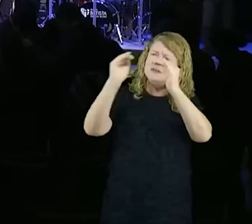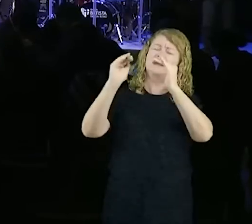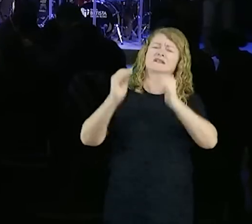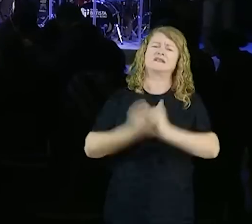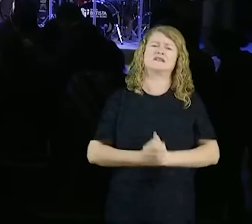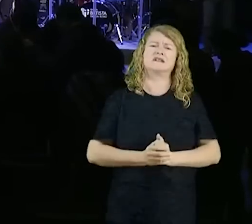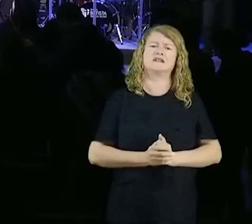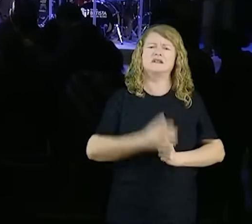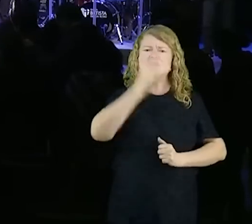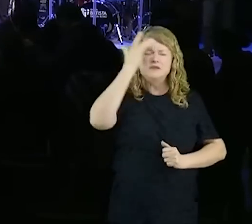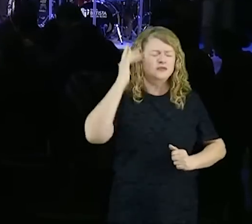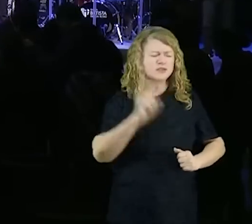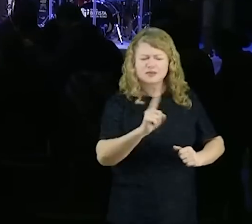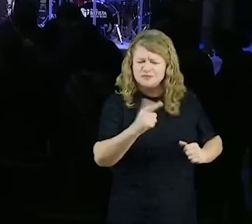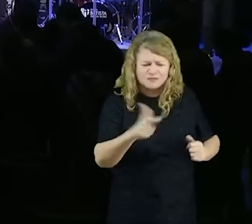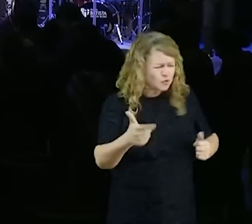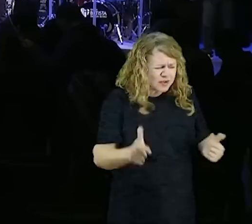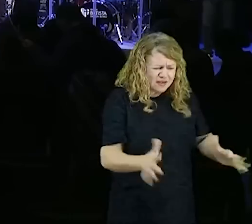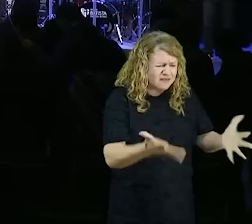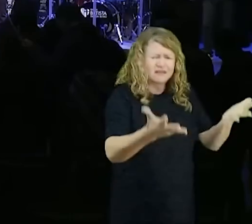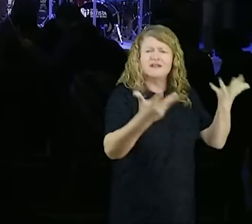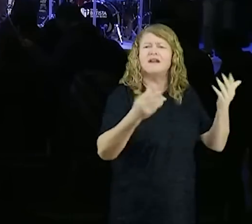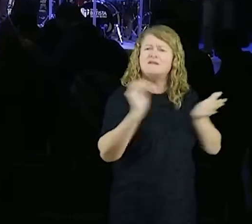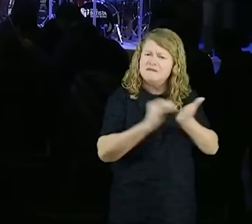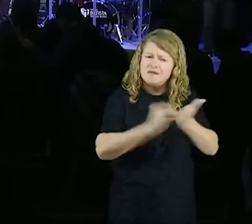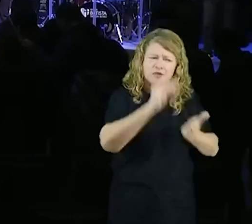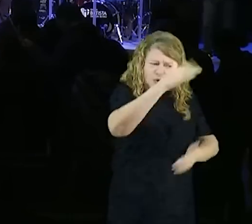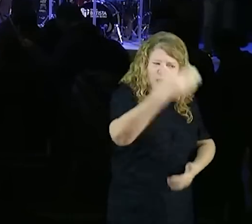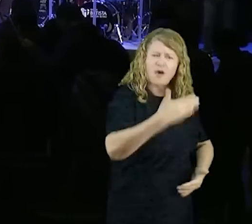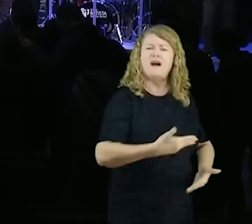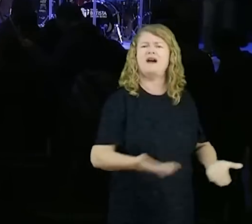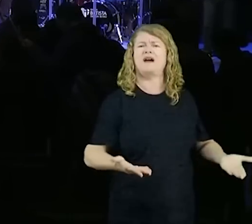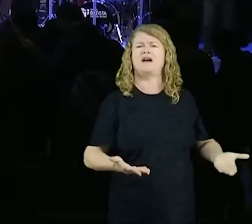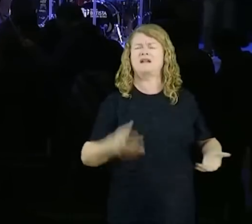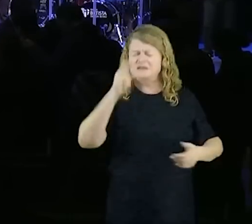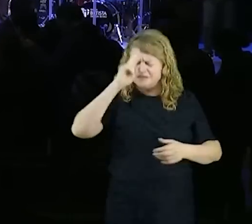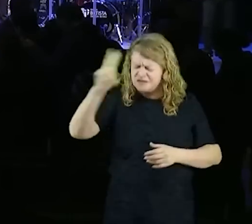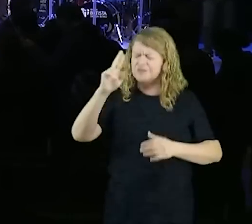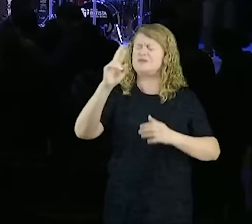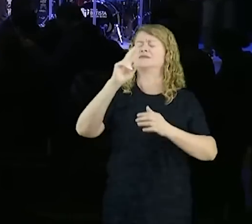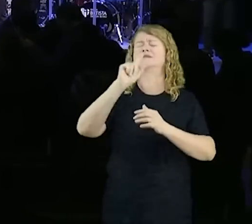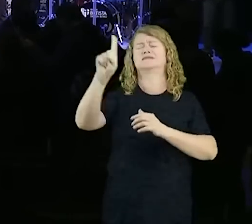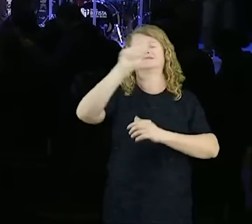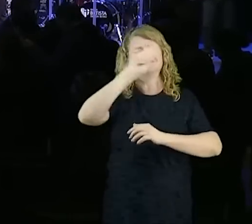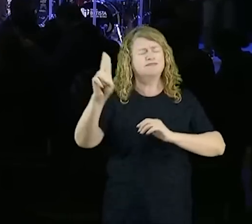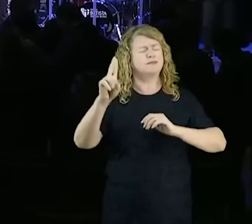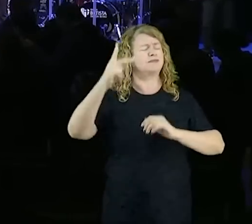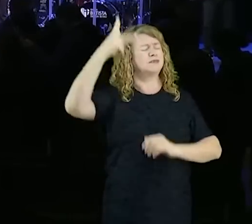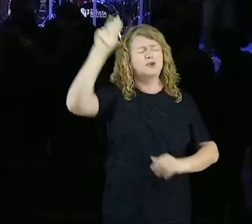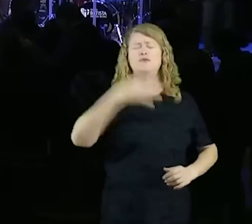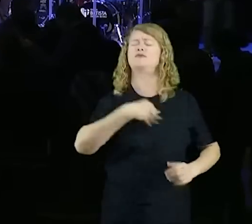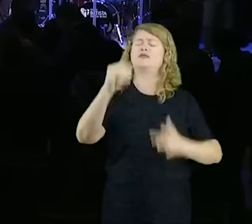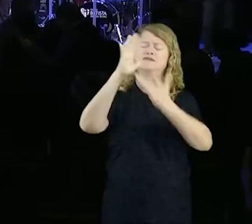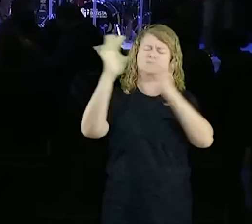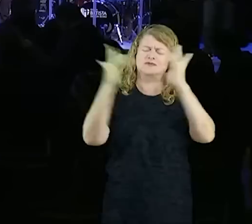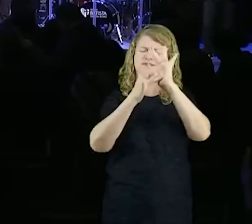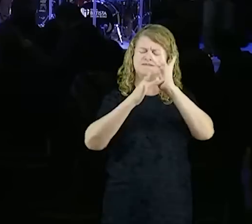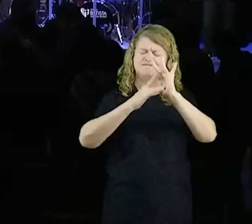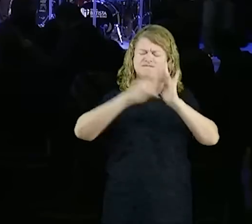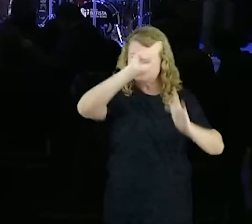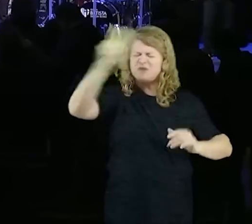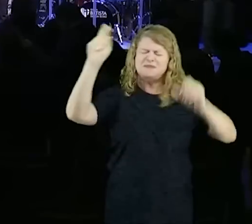gente que não prospera, por causa de desonra, Senhor Deus, em nome do Teu Filho Jesus, no nome